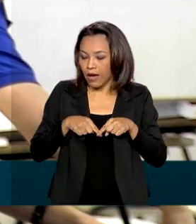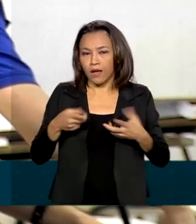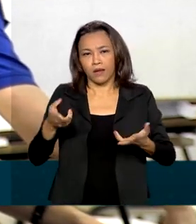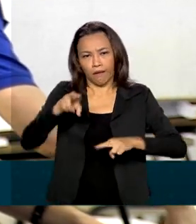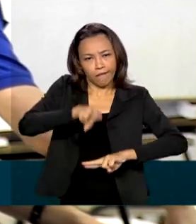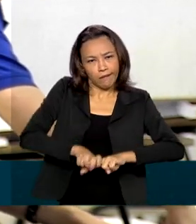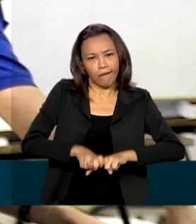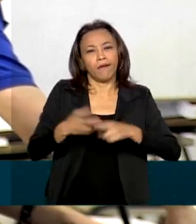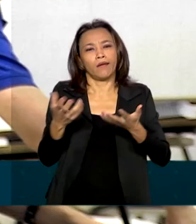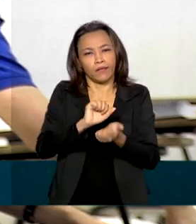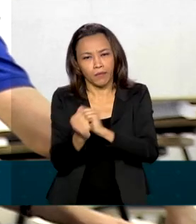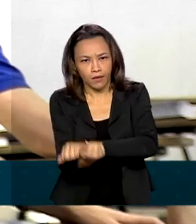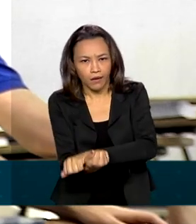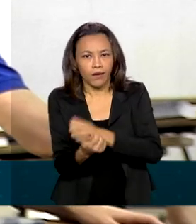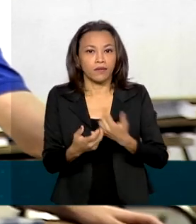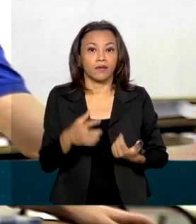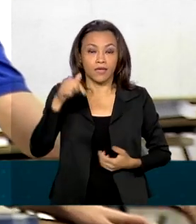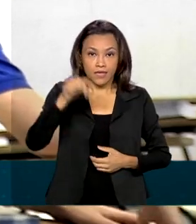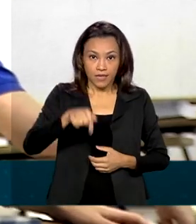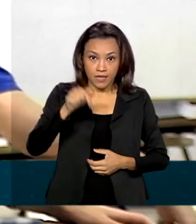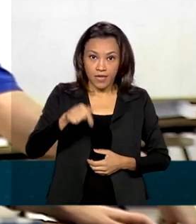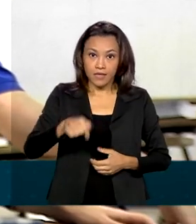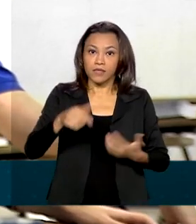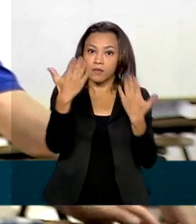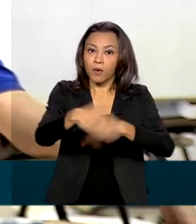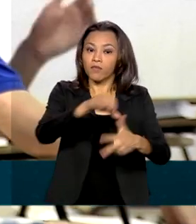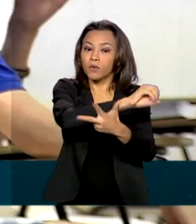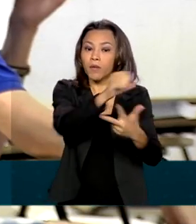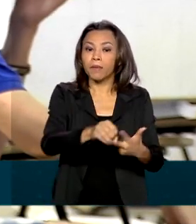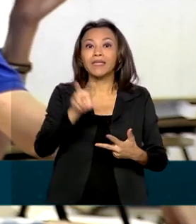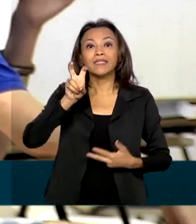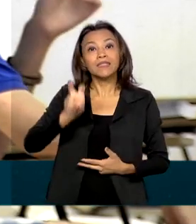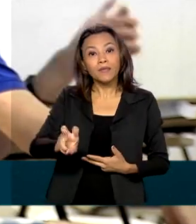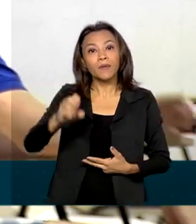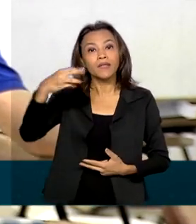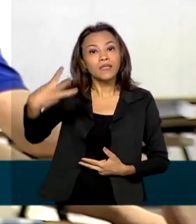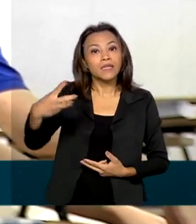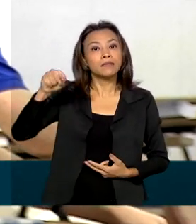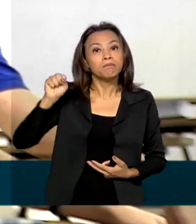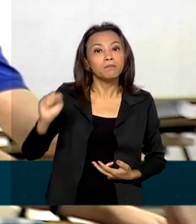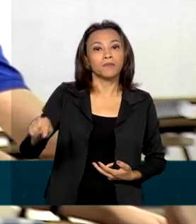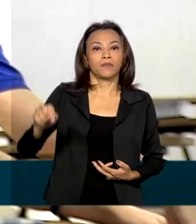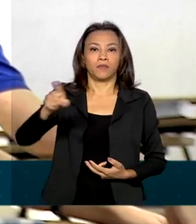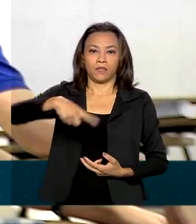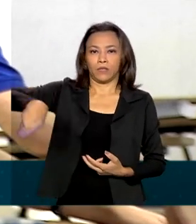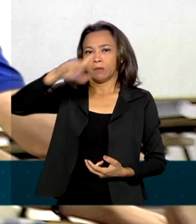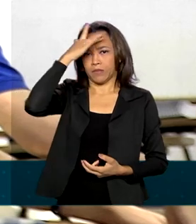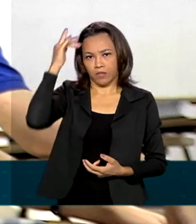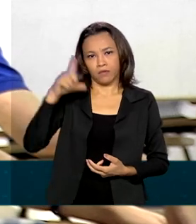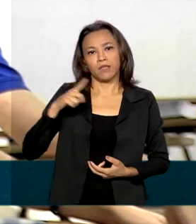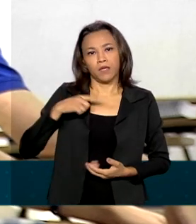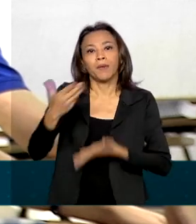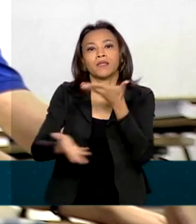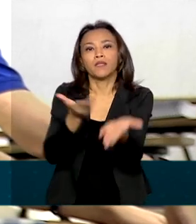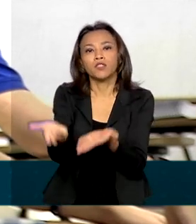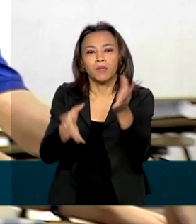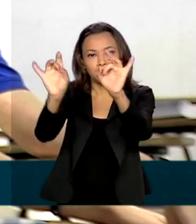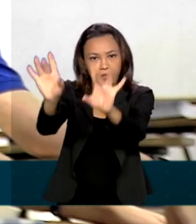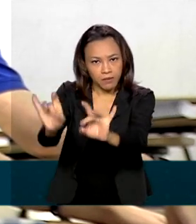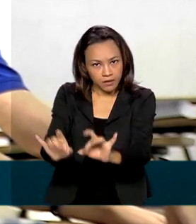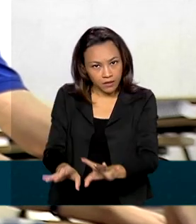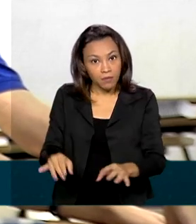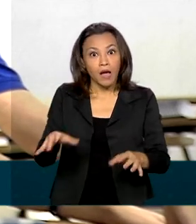Nesta edição do Enem, quase 53 mil pessoas vão receber esse tipo de atendimento, a maioria por